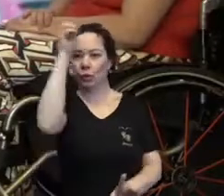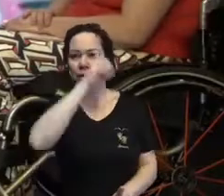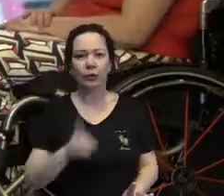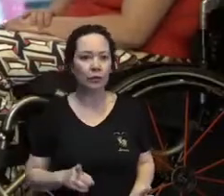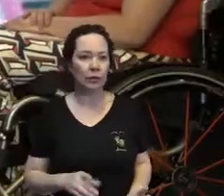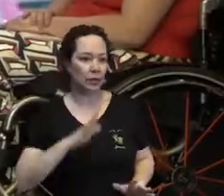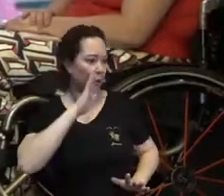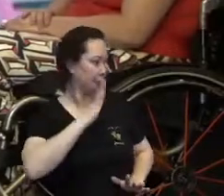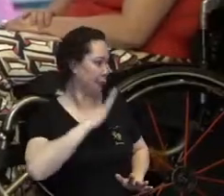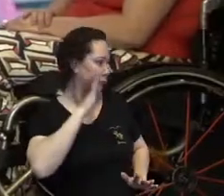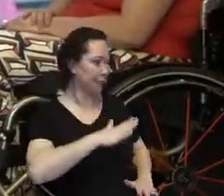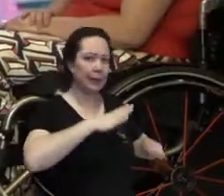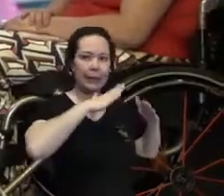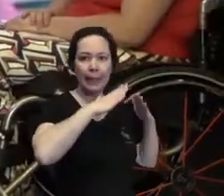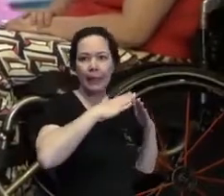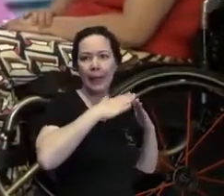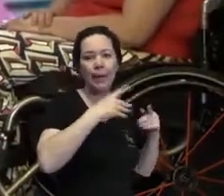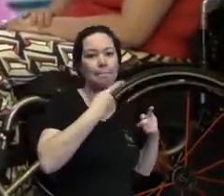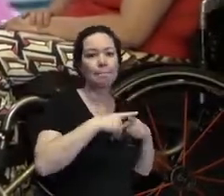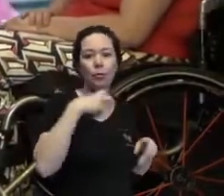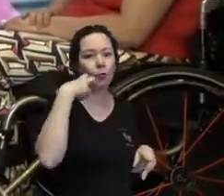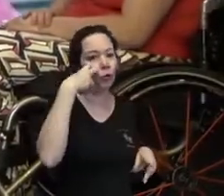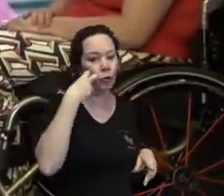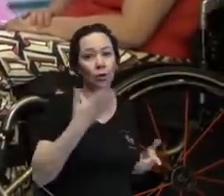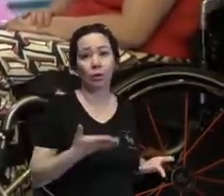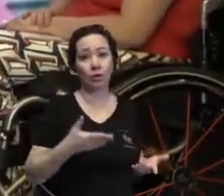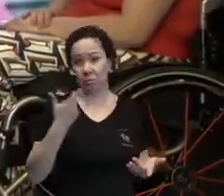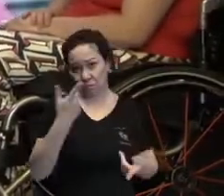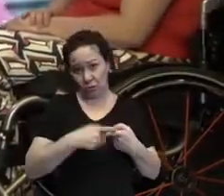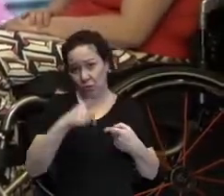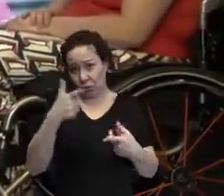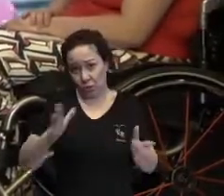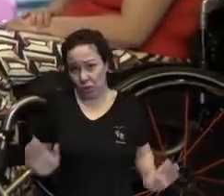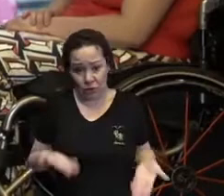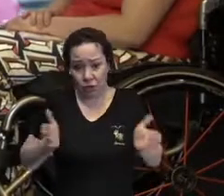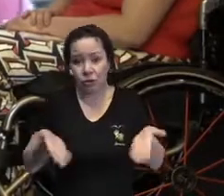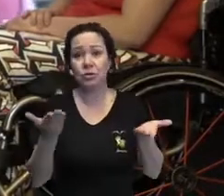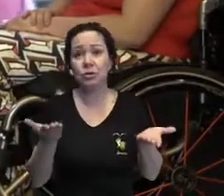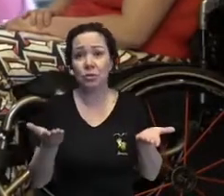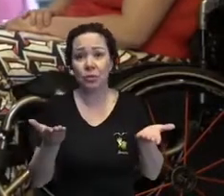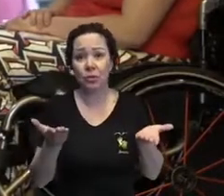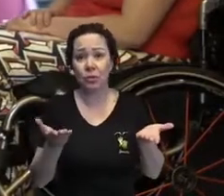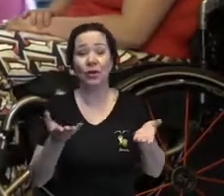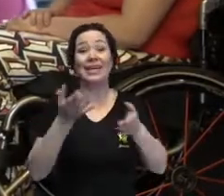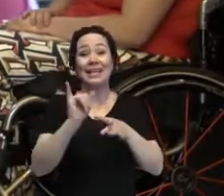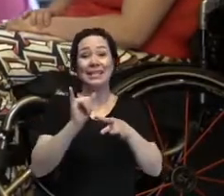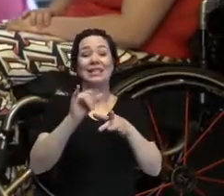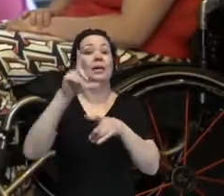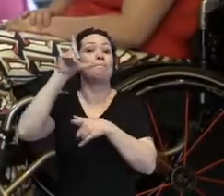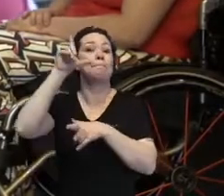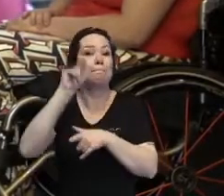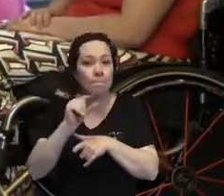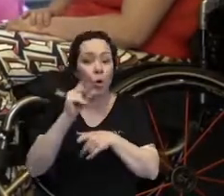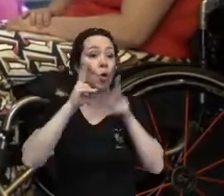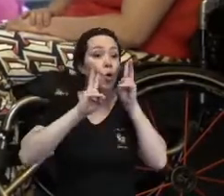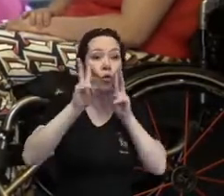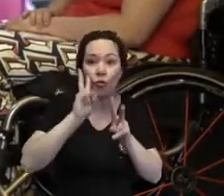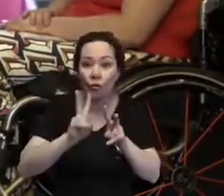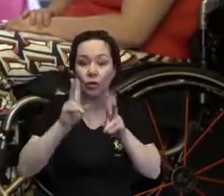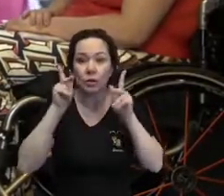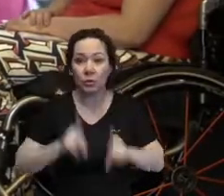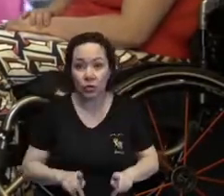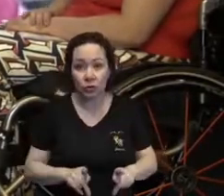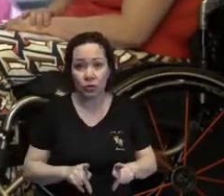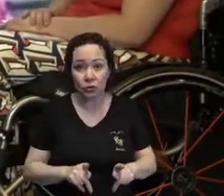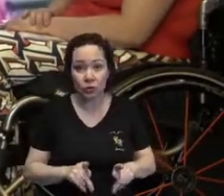de casa porque tem vergonha, não tem estímulo mesmo pra isso. E quanto menos a gente vê essas pessoas, mais a gente